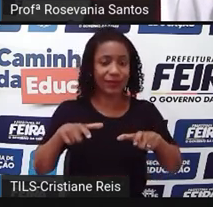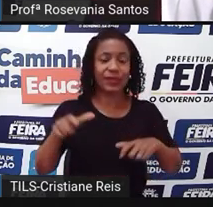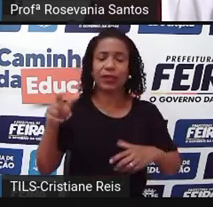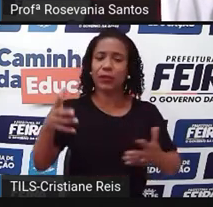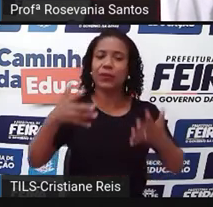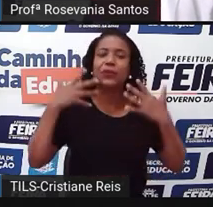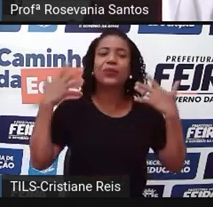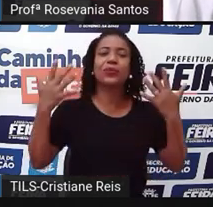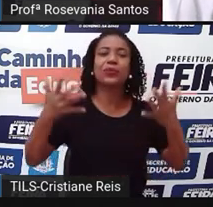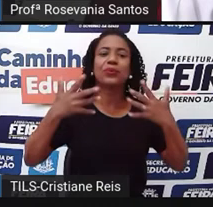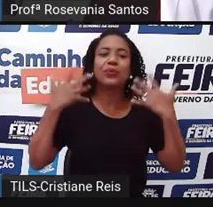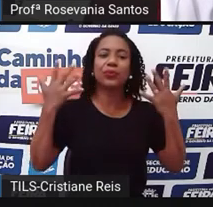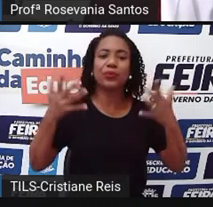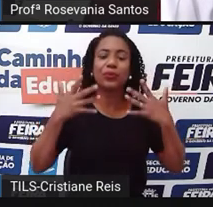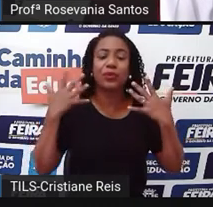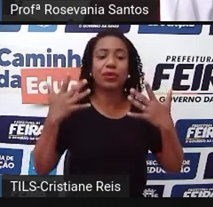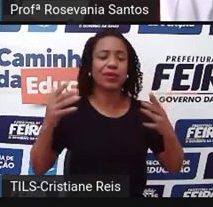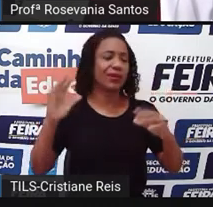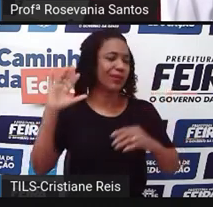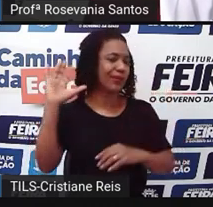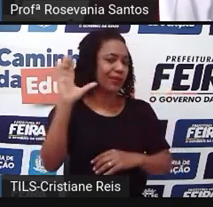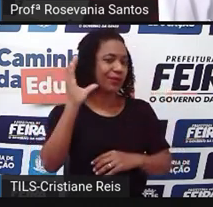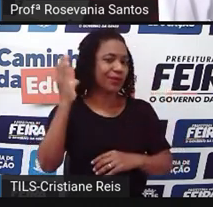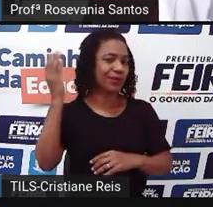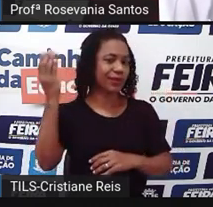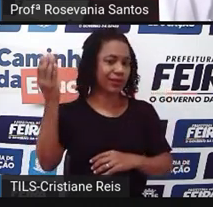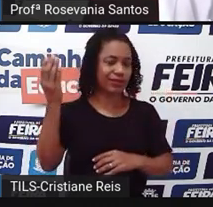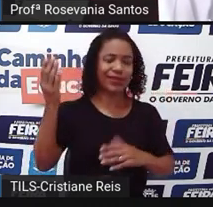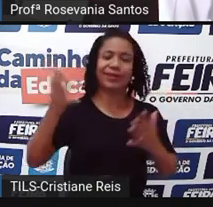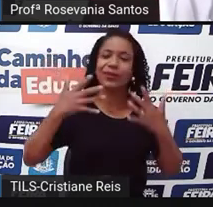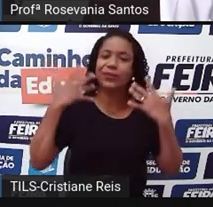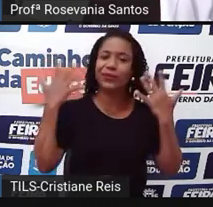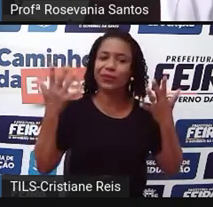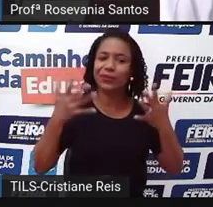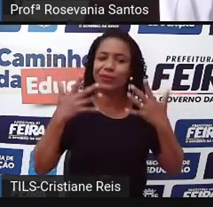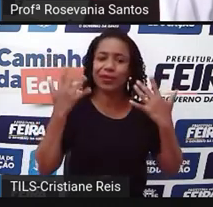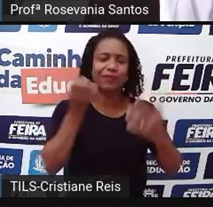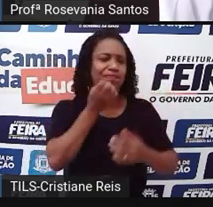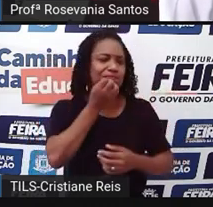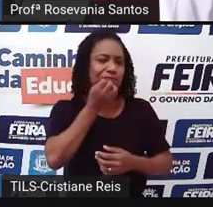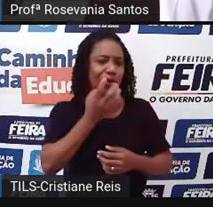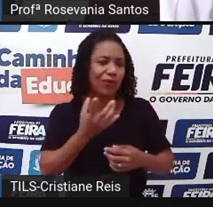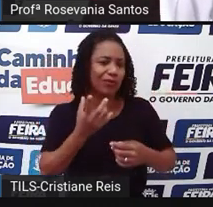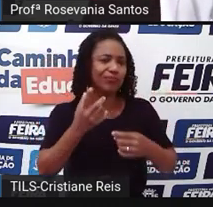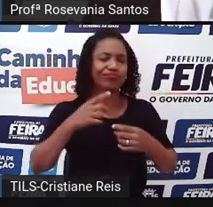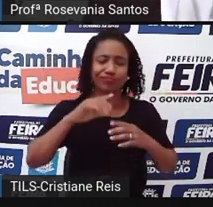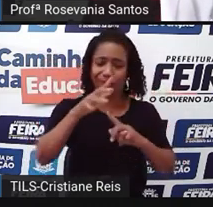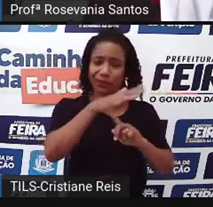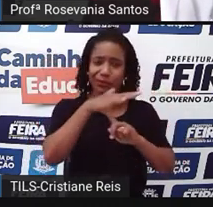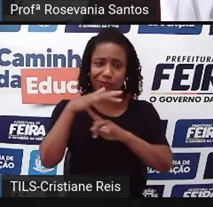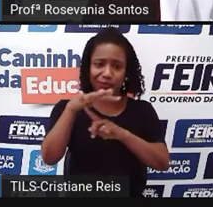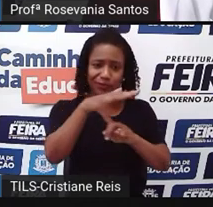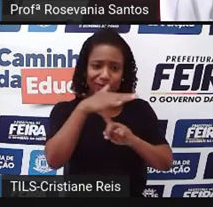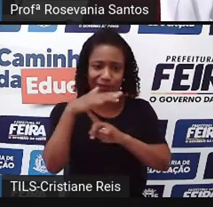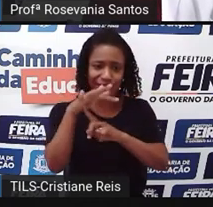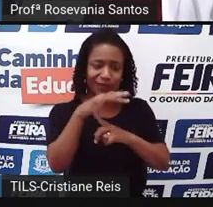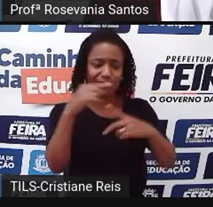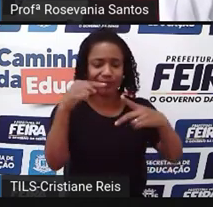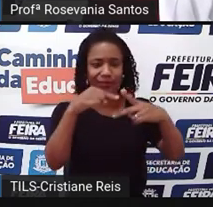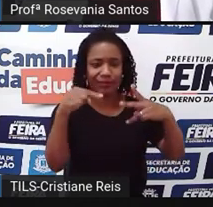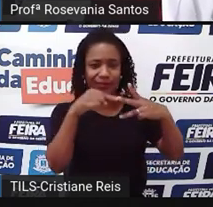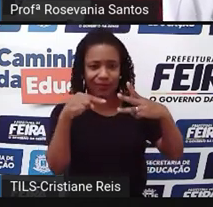subtropical, então o clima dessa região é subtropical, as estações costumam ser bem mais definidas, o local das